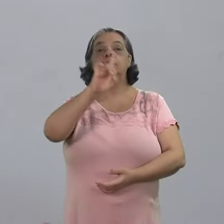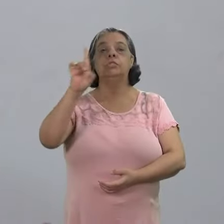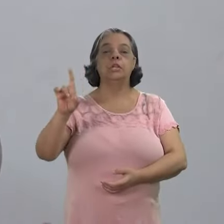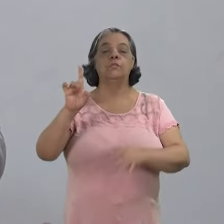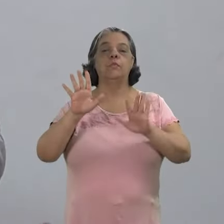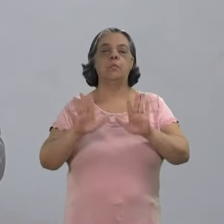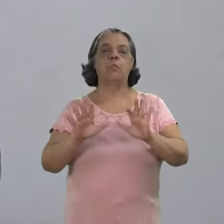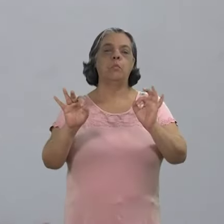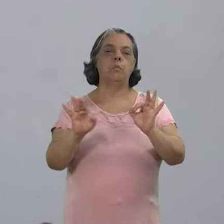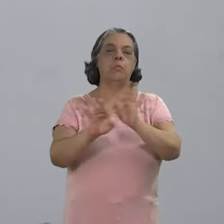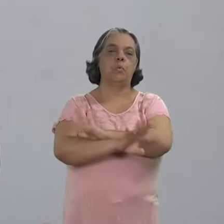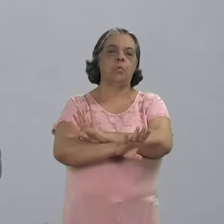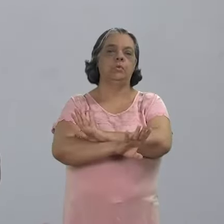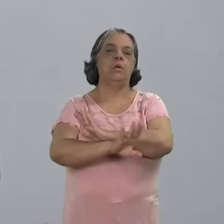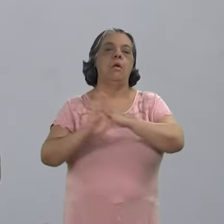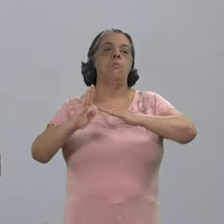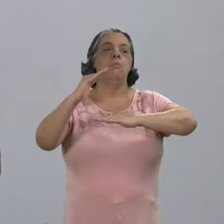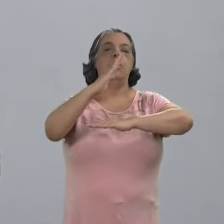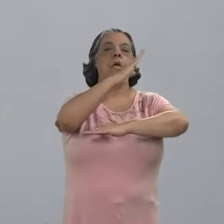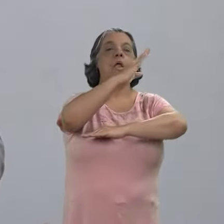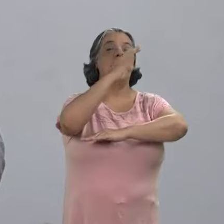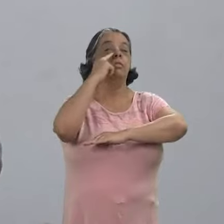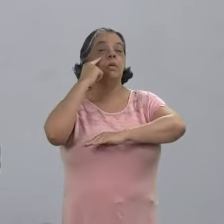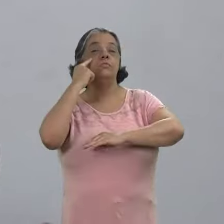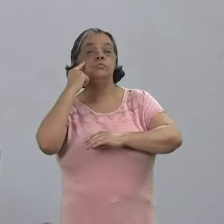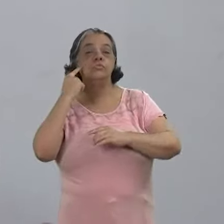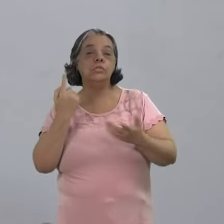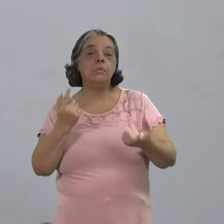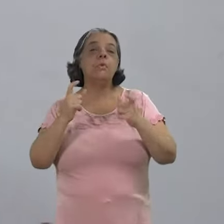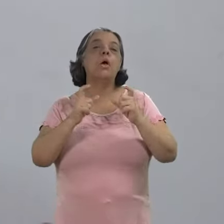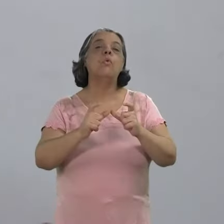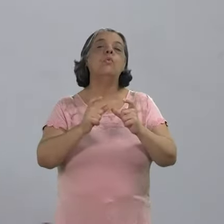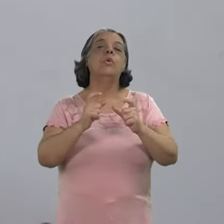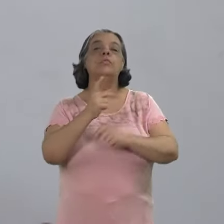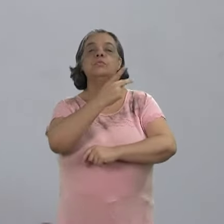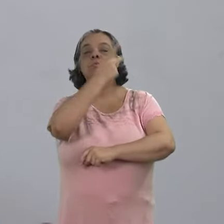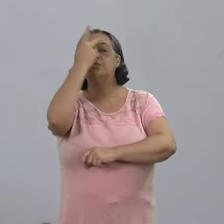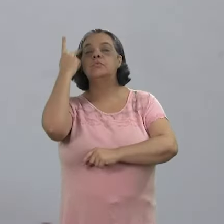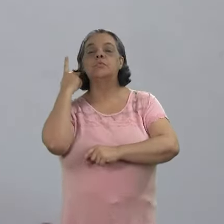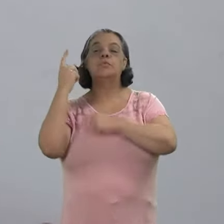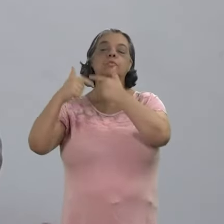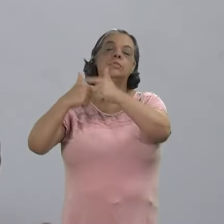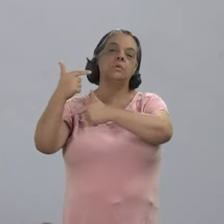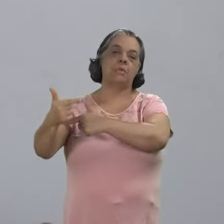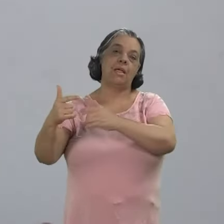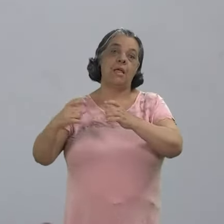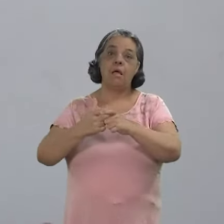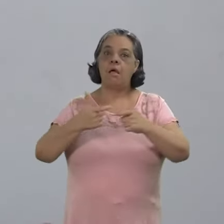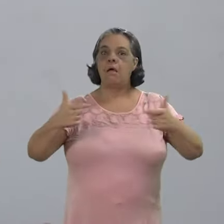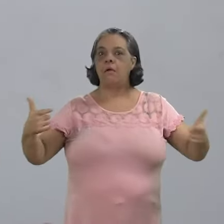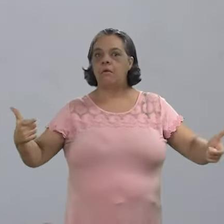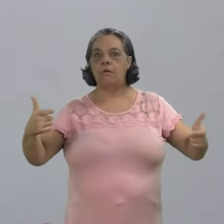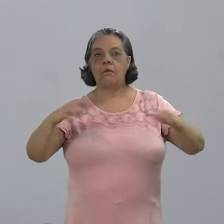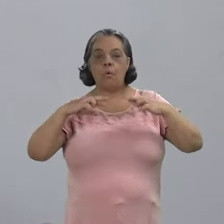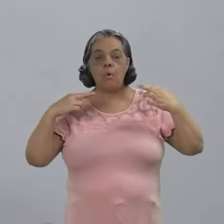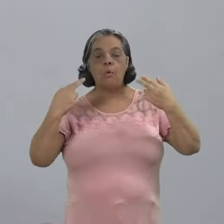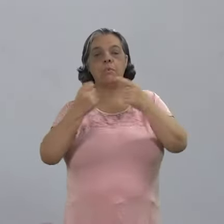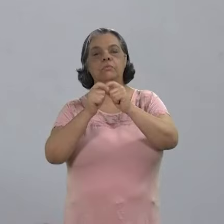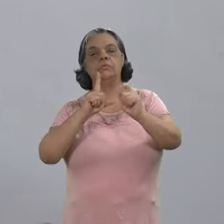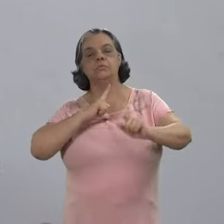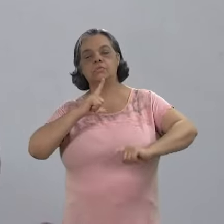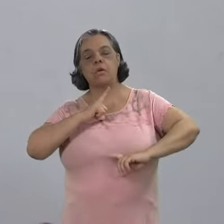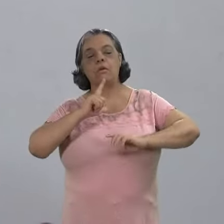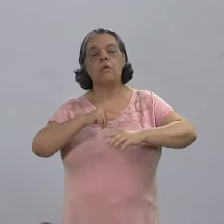No dia em que ficou pronta a muralha da China, para onde foram os seus pedreiros? A grande Roma está cheia de arcos de